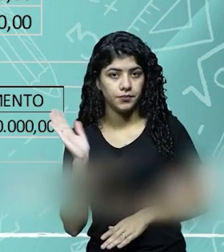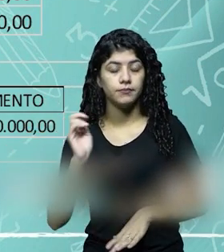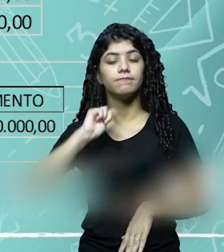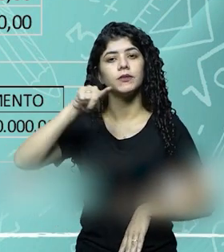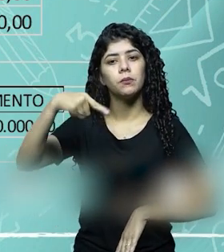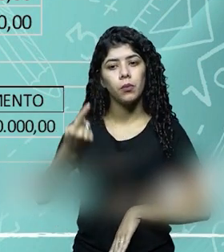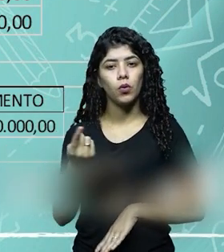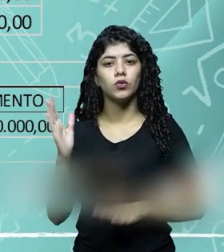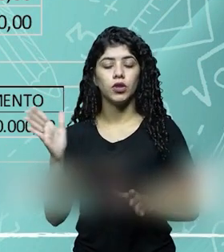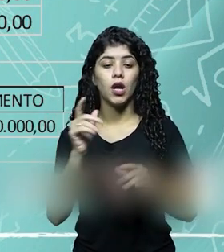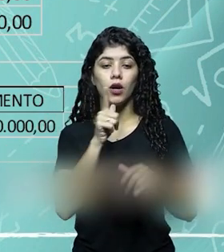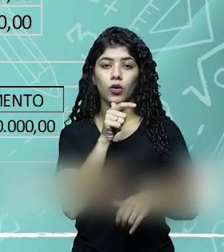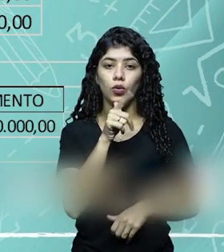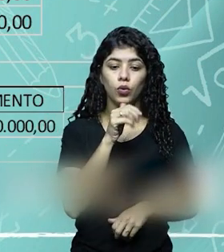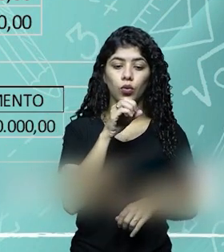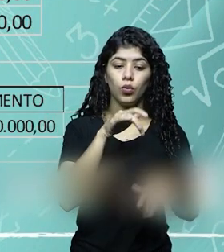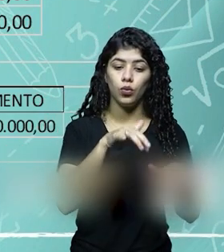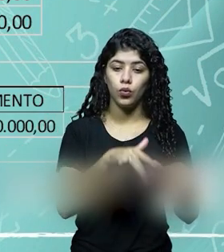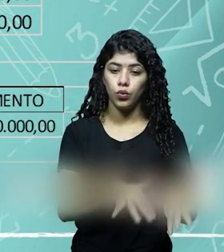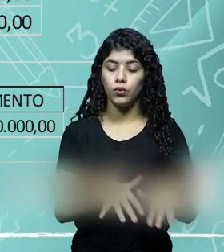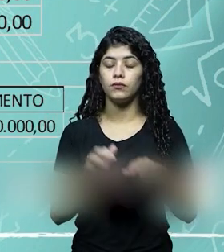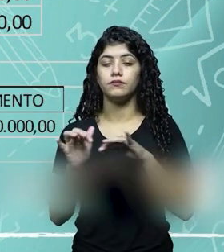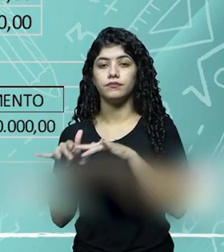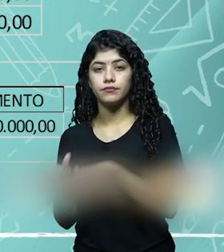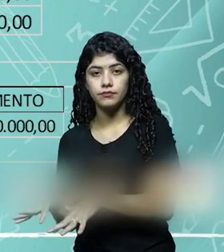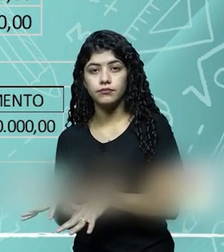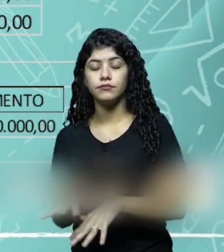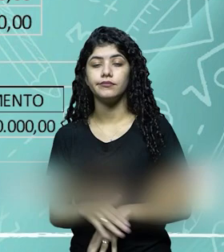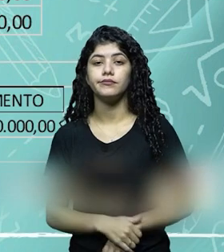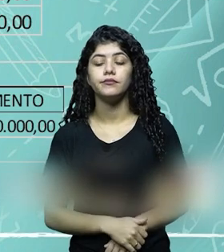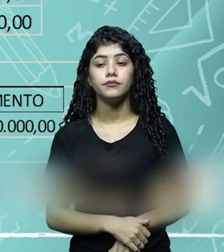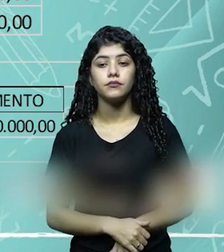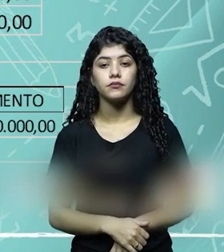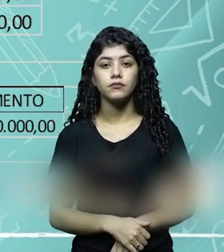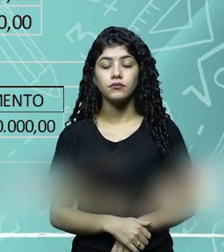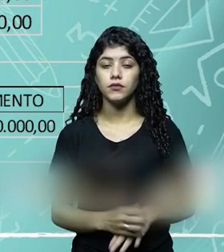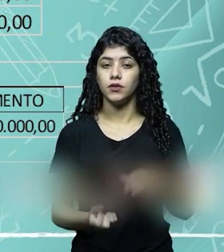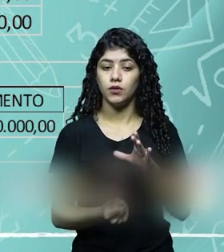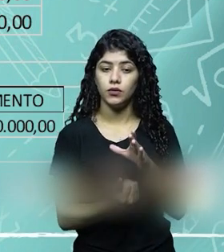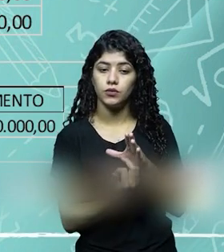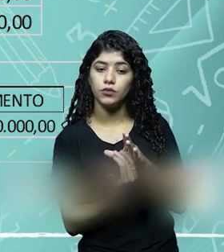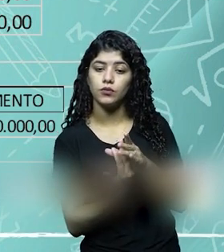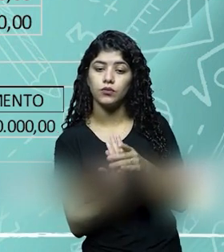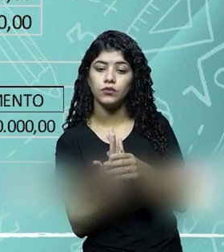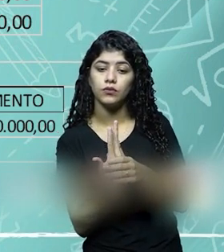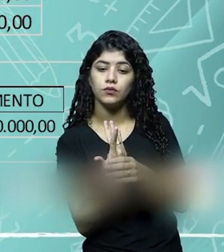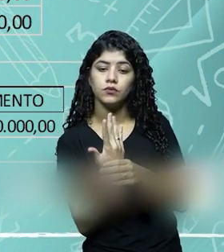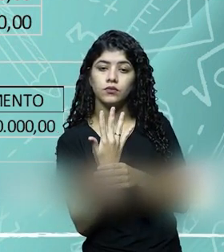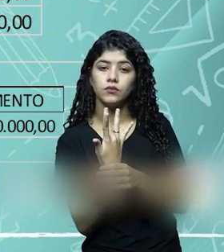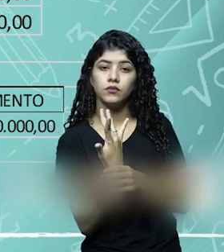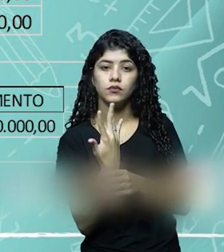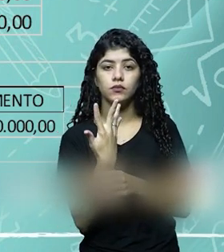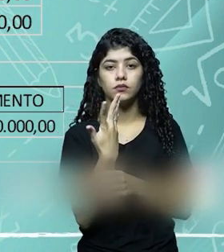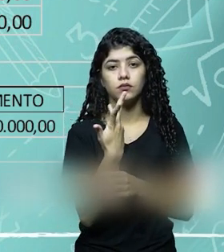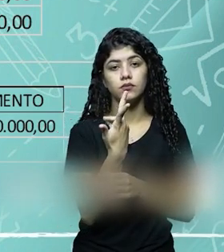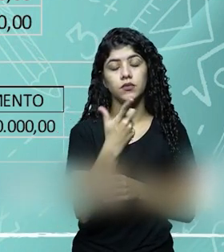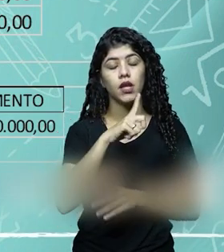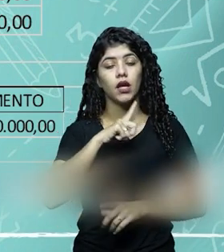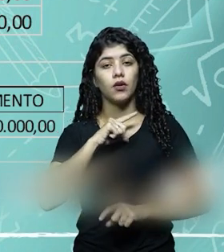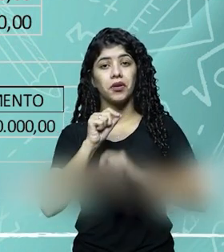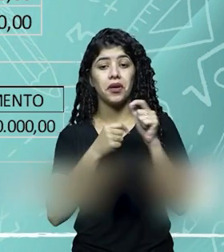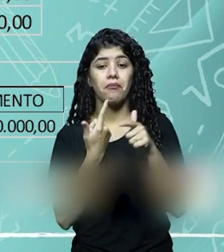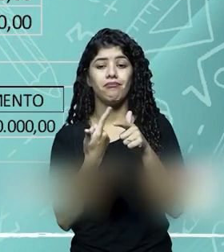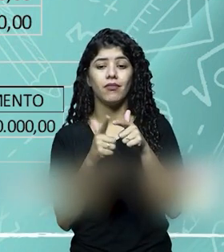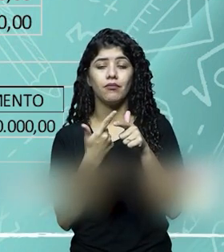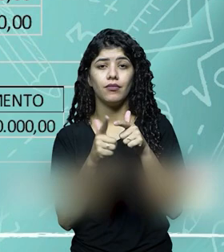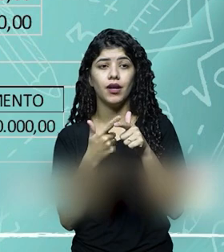Aí, após o processo de irrigação, aliás, durante o período de crescimento, houve uma